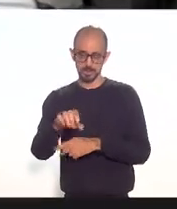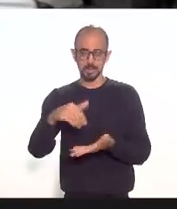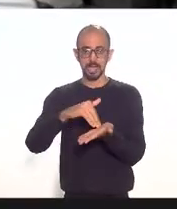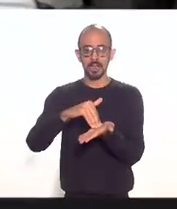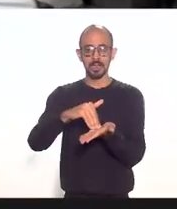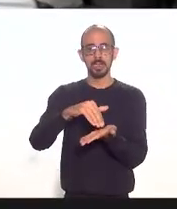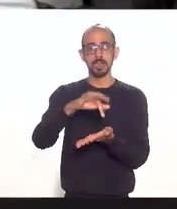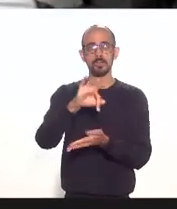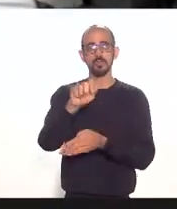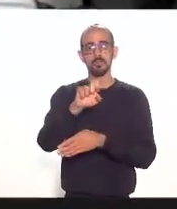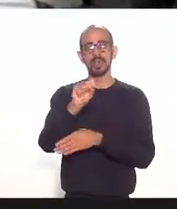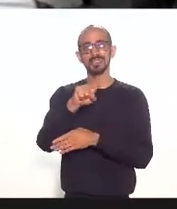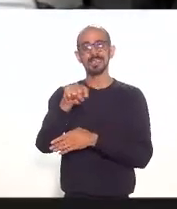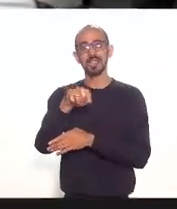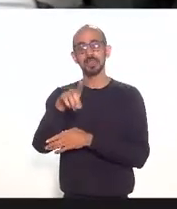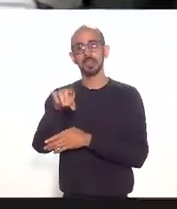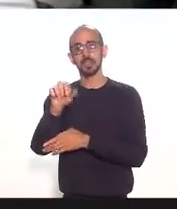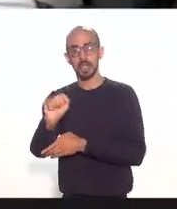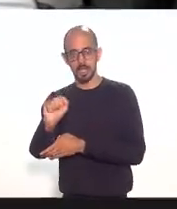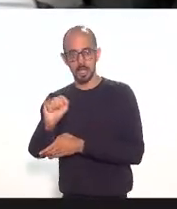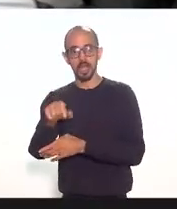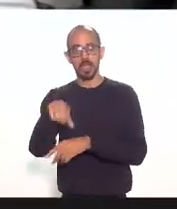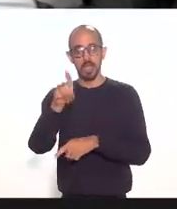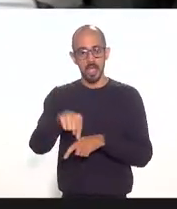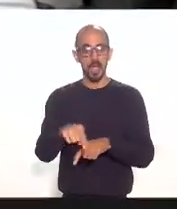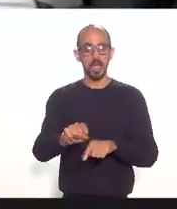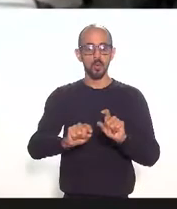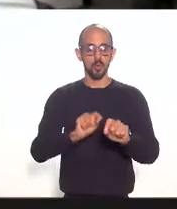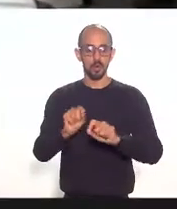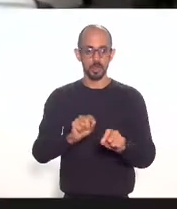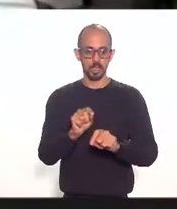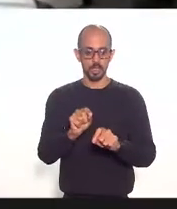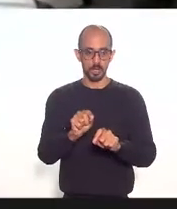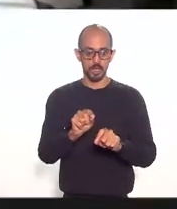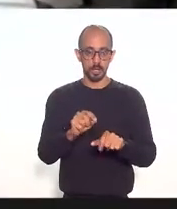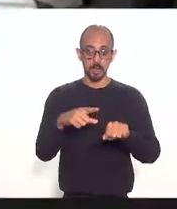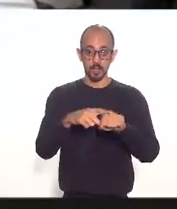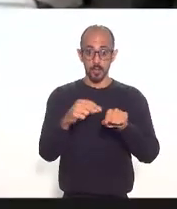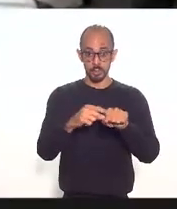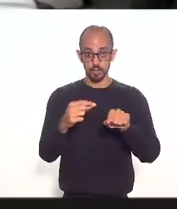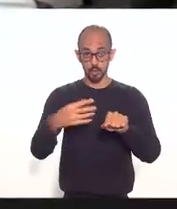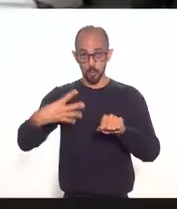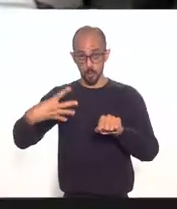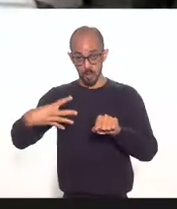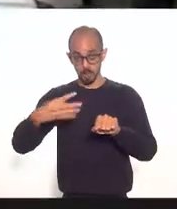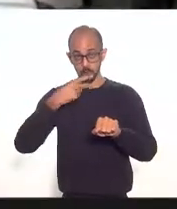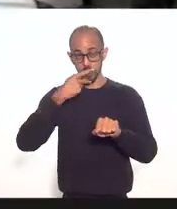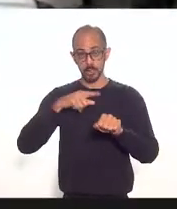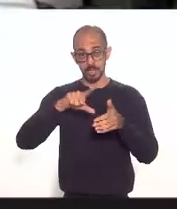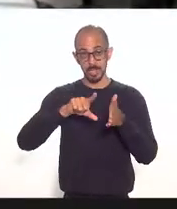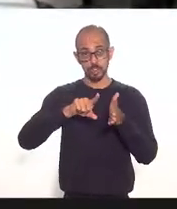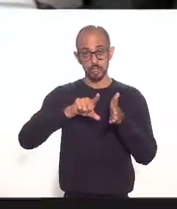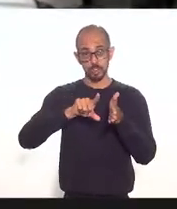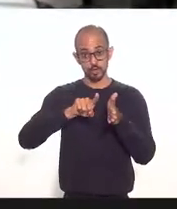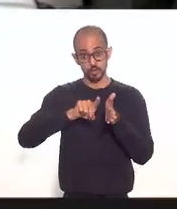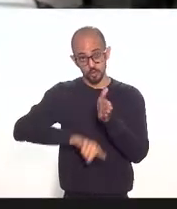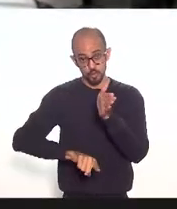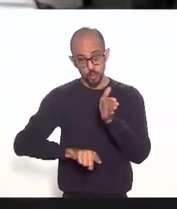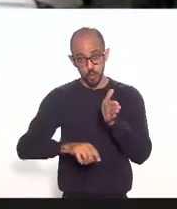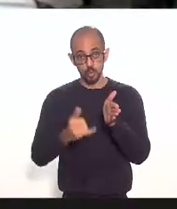realmente a PL não é o Cefaz no caso mas é que diz que no artigo 4 a redução da base do cálculo